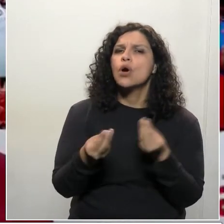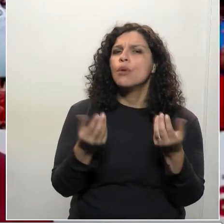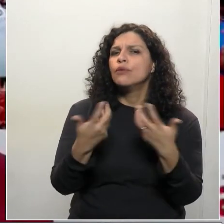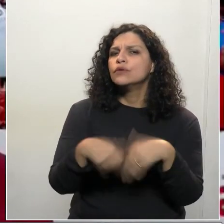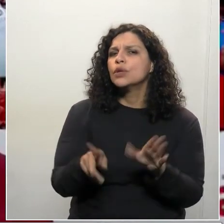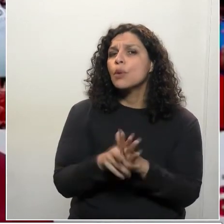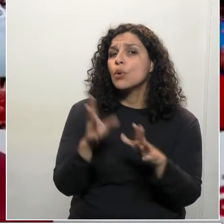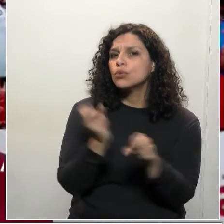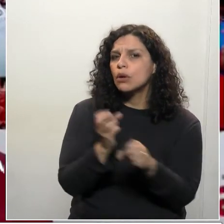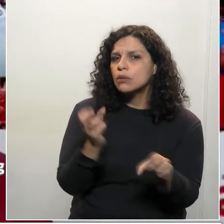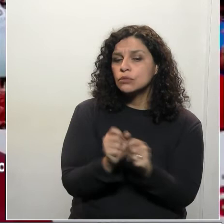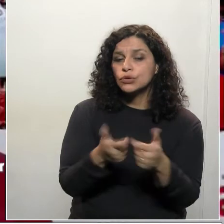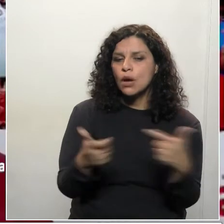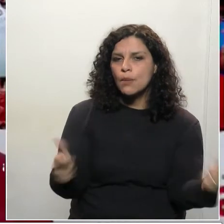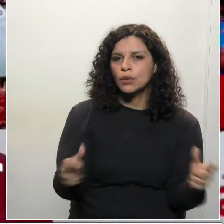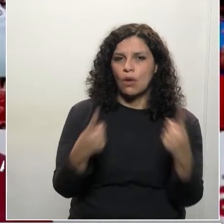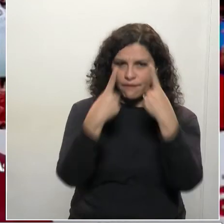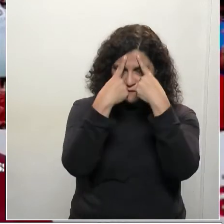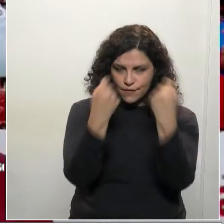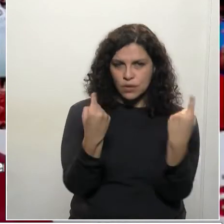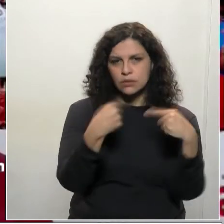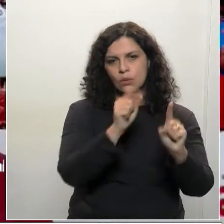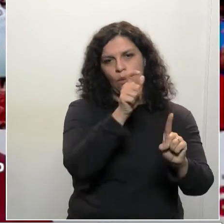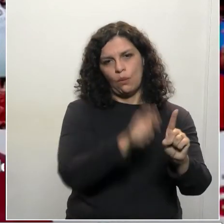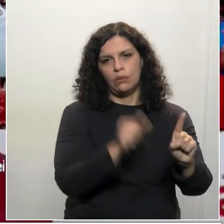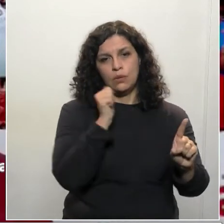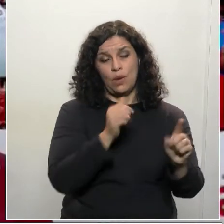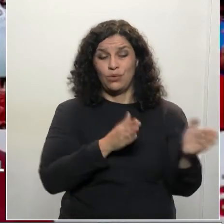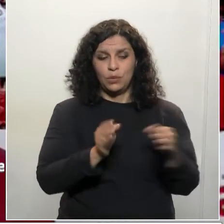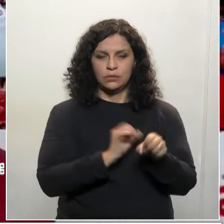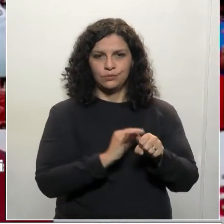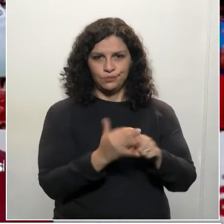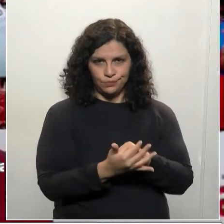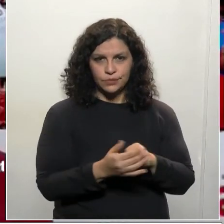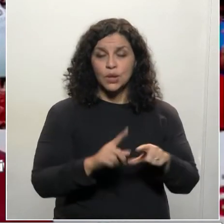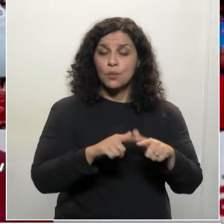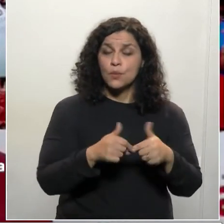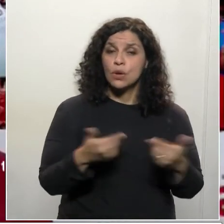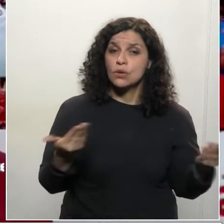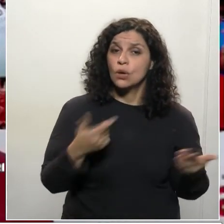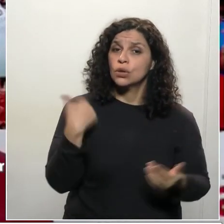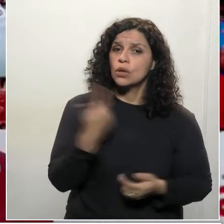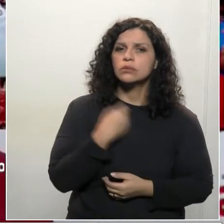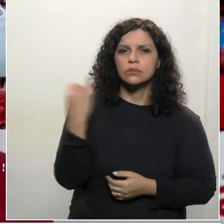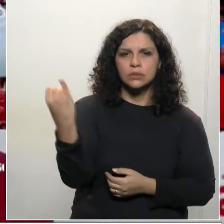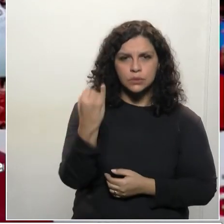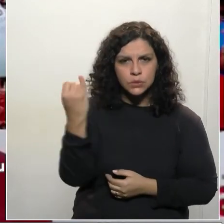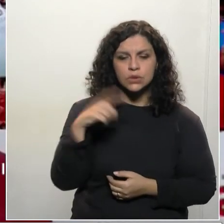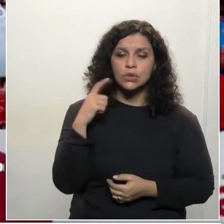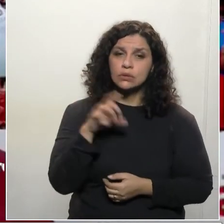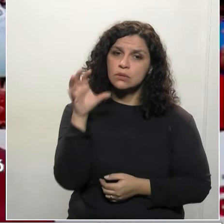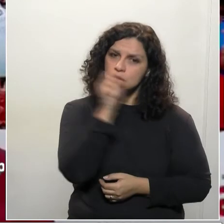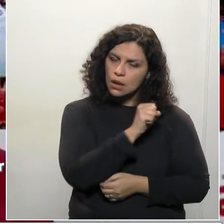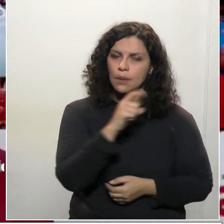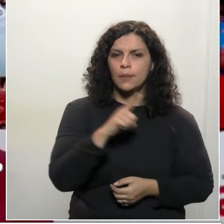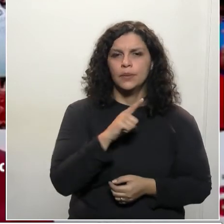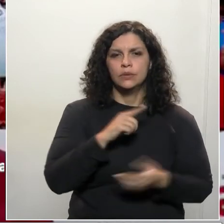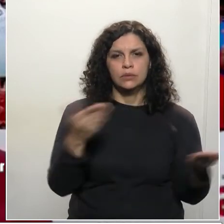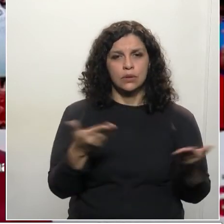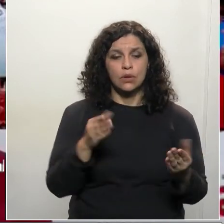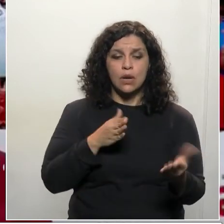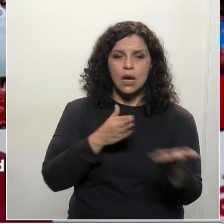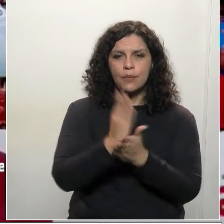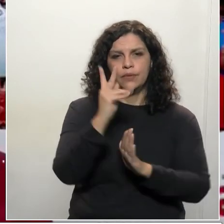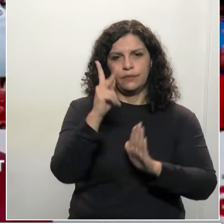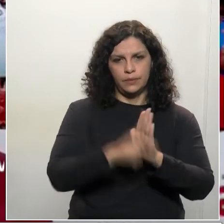quanto aumenta a violência contra a mulher agora, no momento da pandemia. Então, por isso que é muito importante agilizarmos a